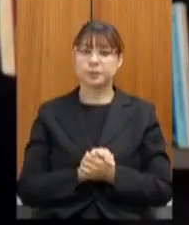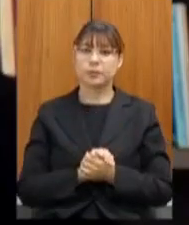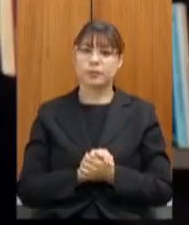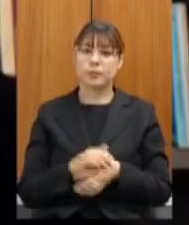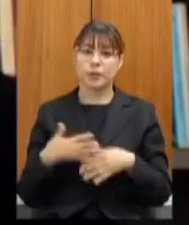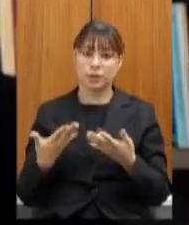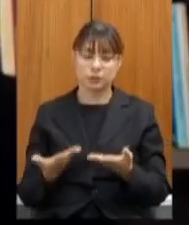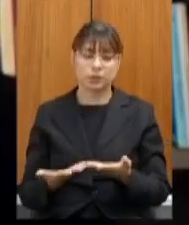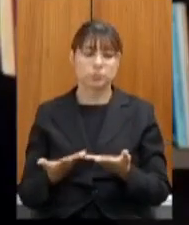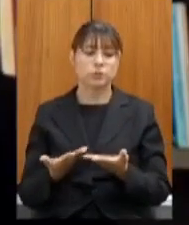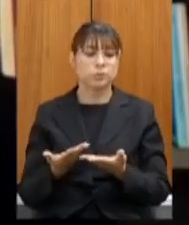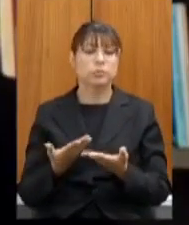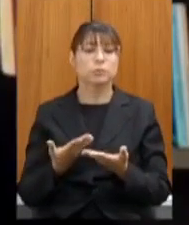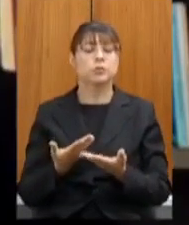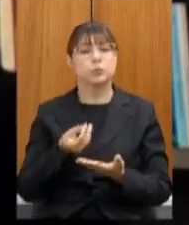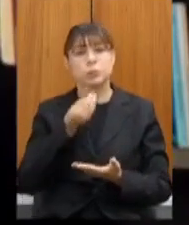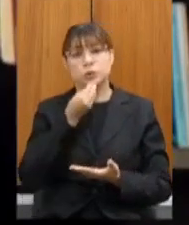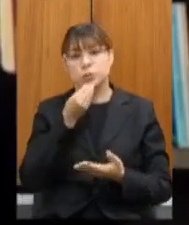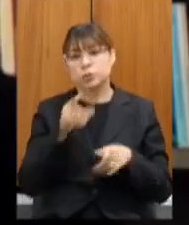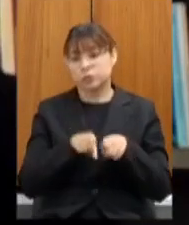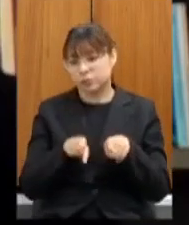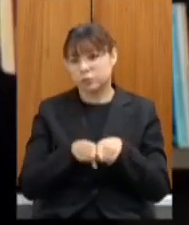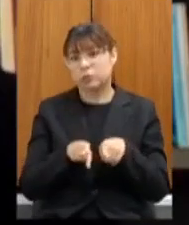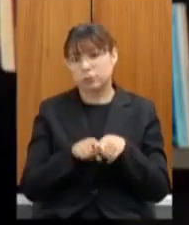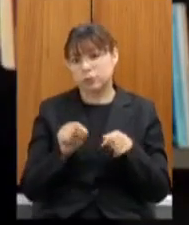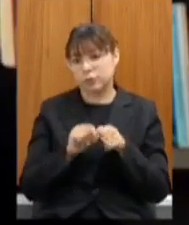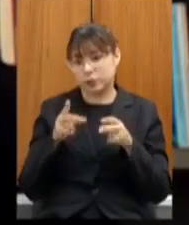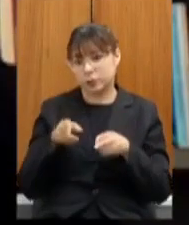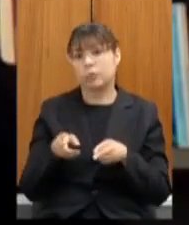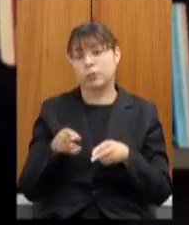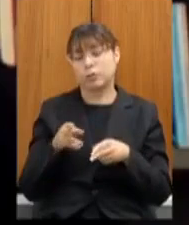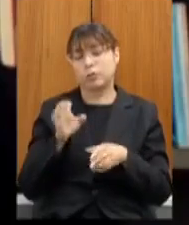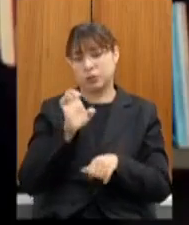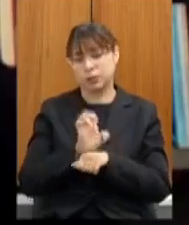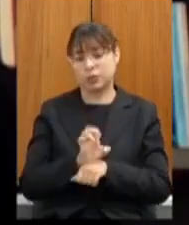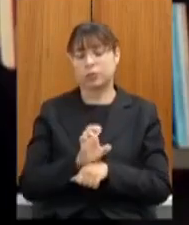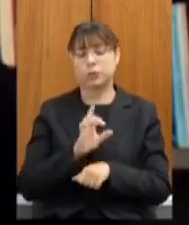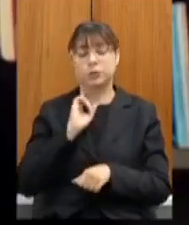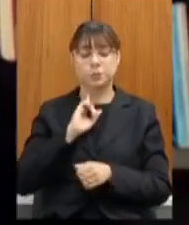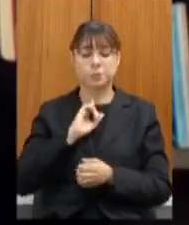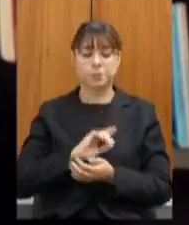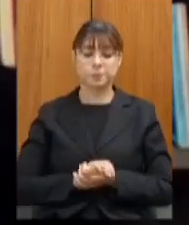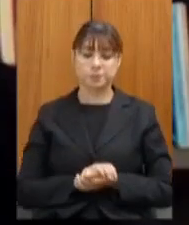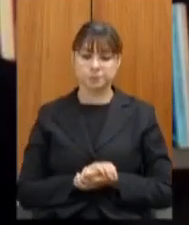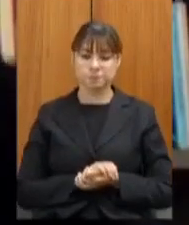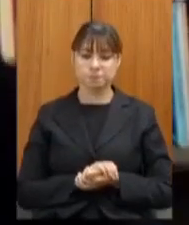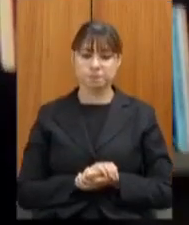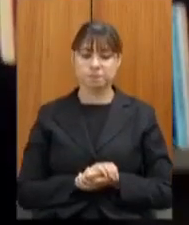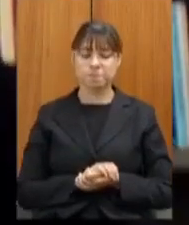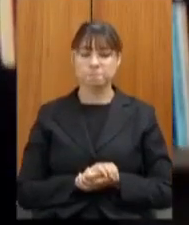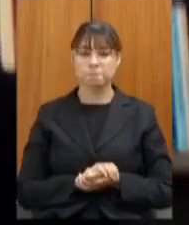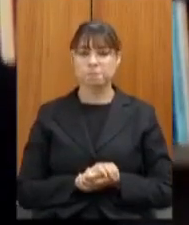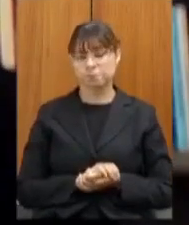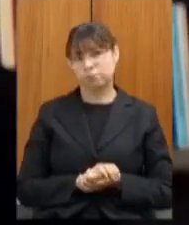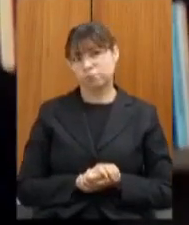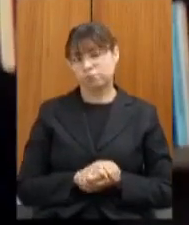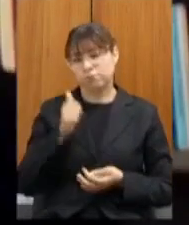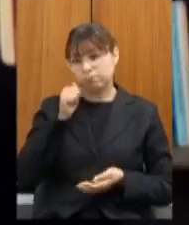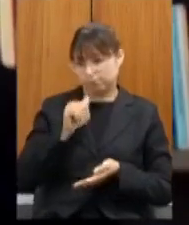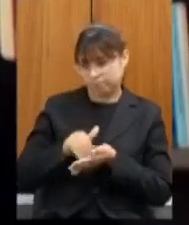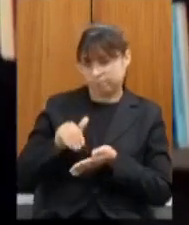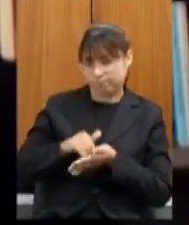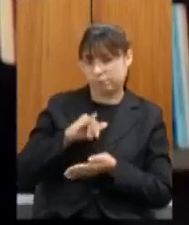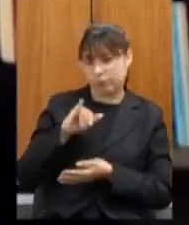a ser implantado também no nosso estado eu acredito secretária Júlia